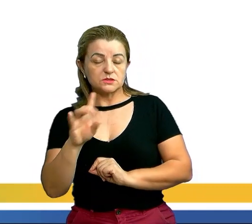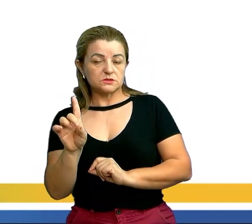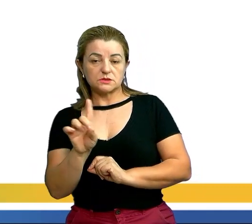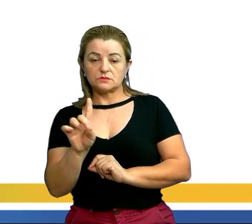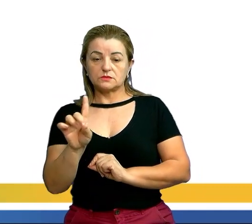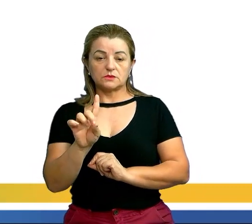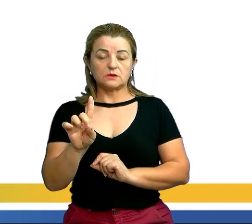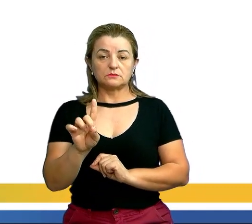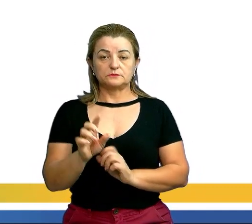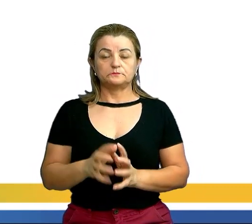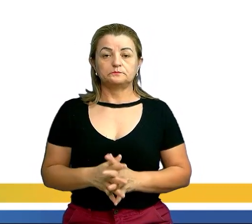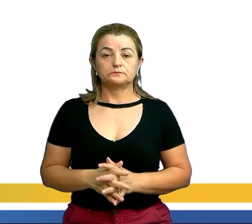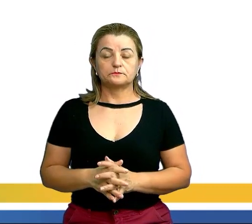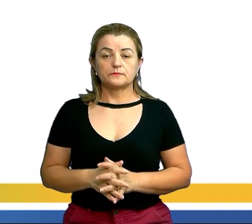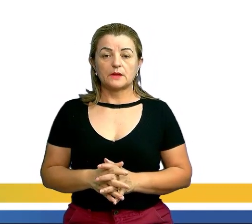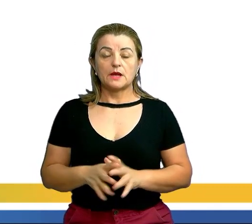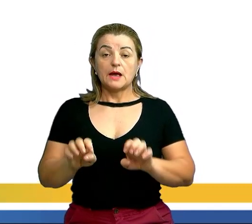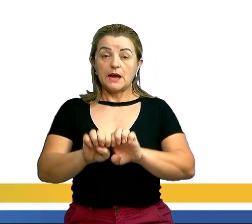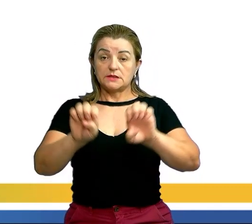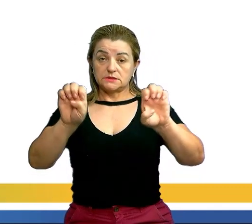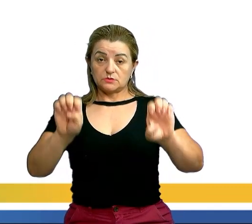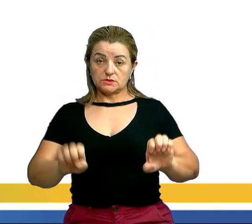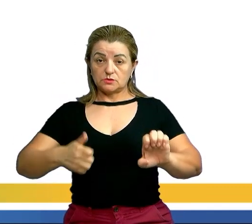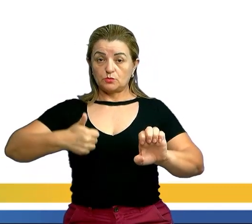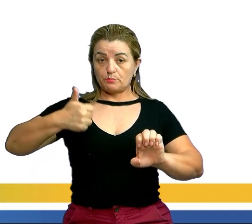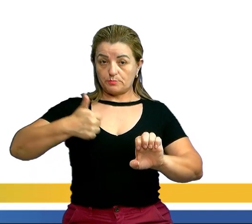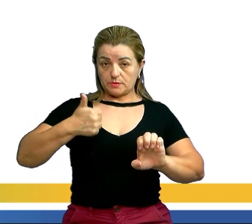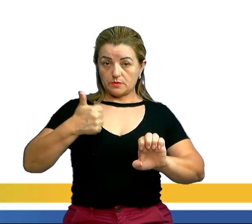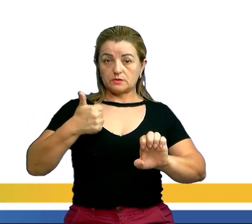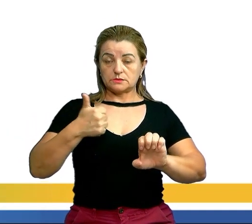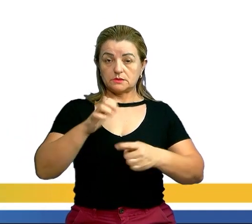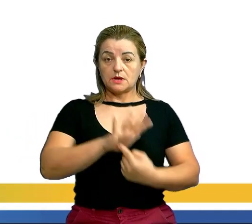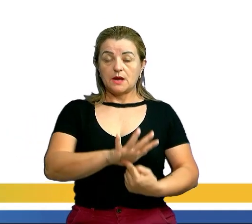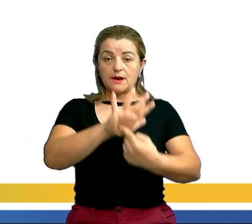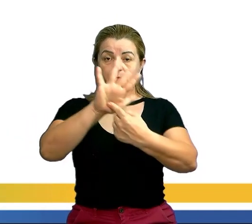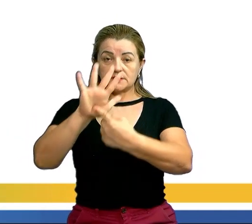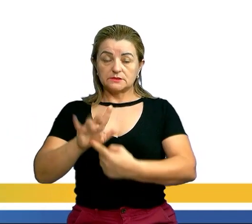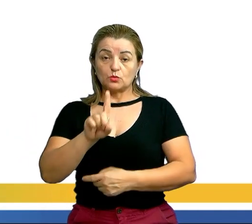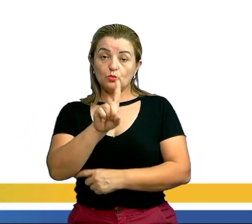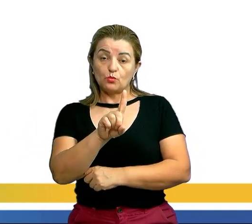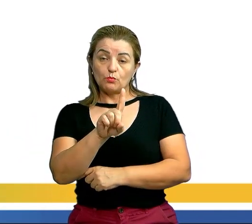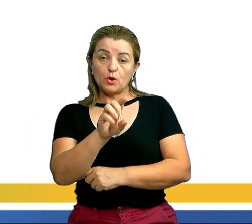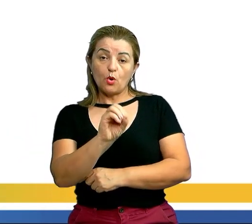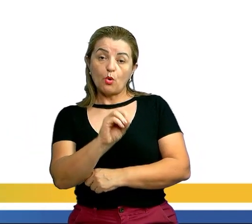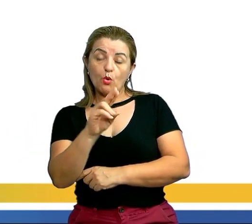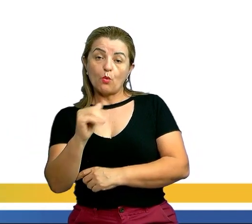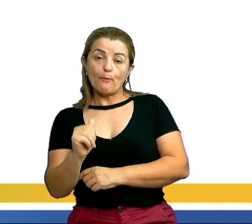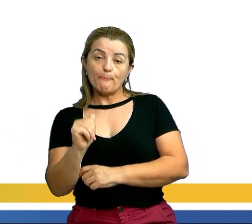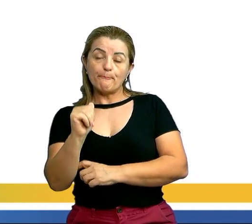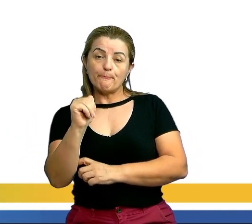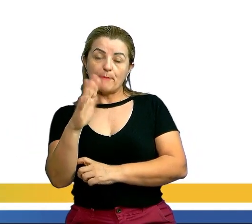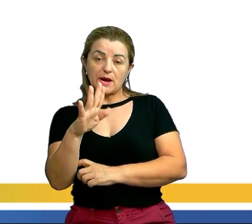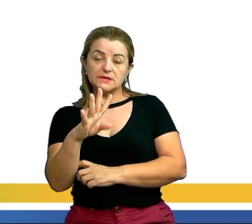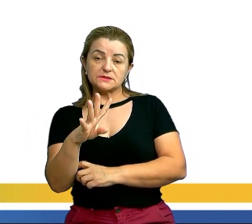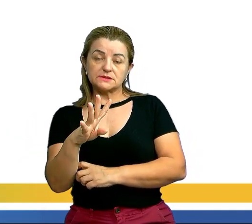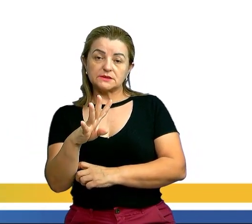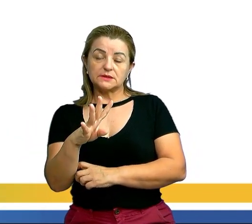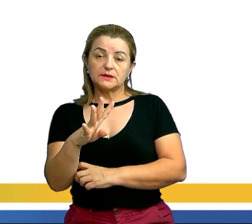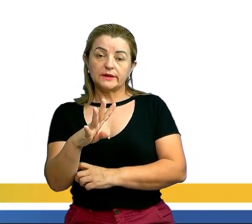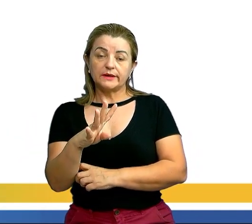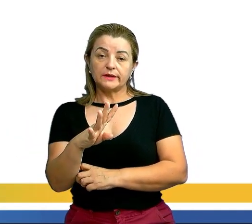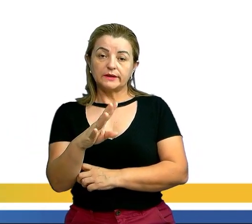termo desconhecido. As equações do primeiro grau podem apresentar uma ou mais incógnitas. Vamos lá?